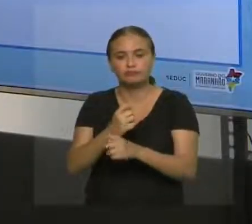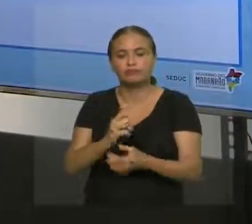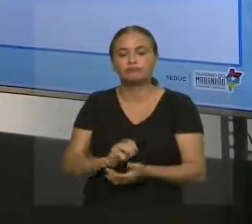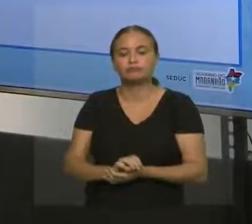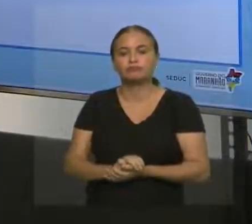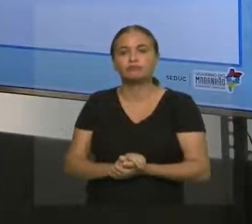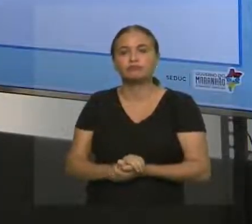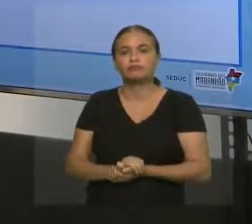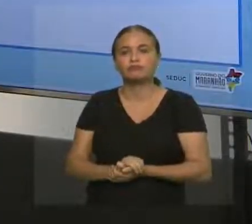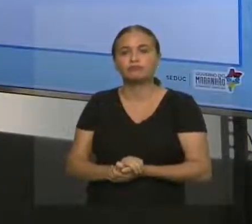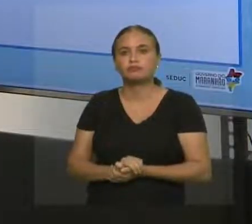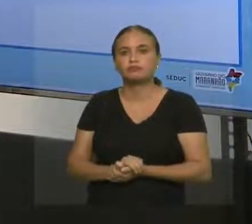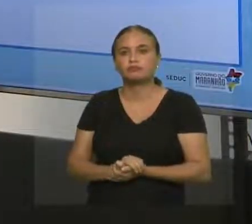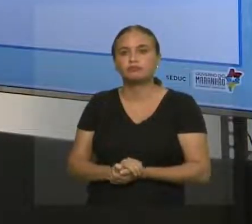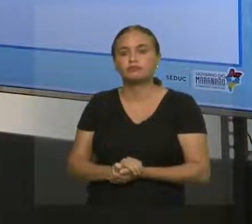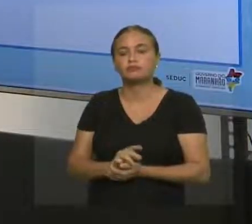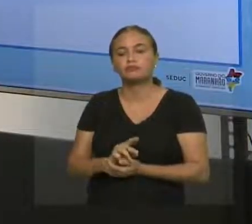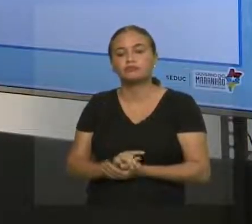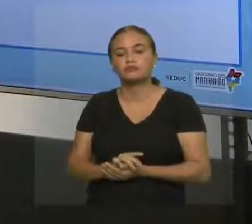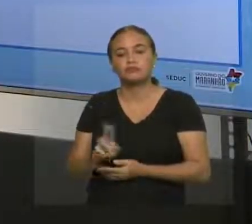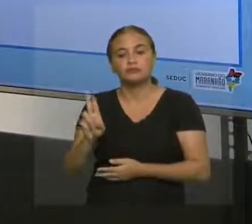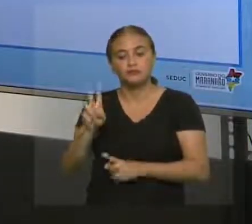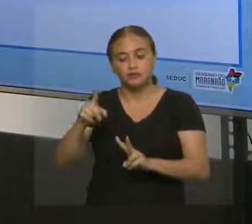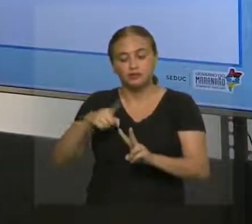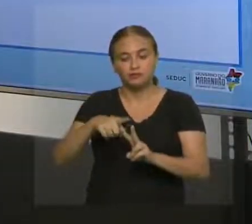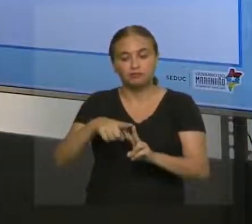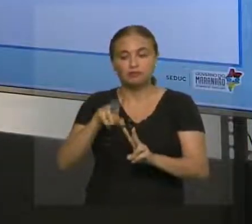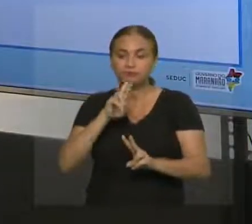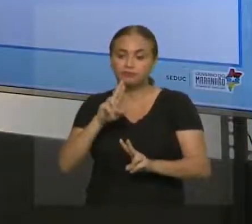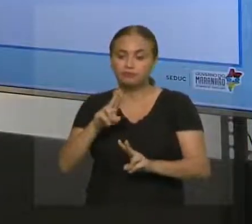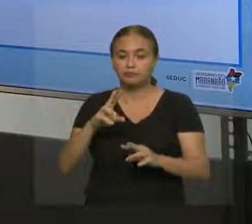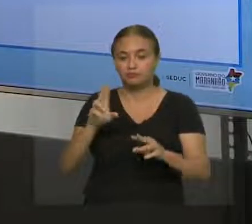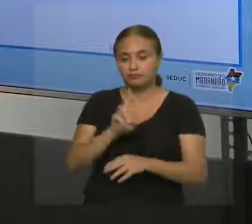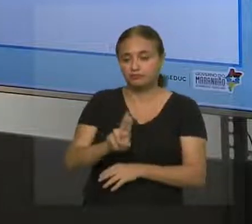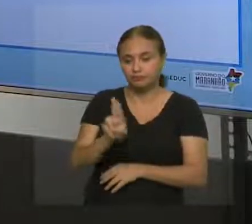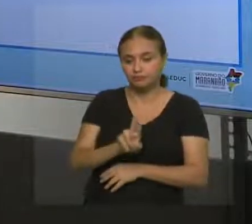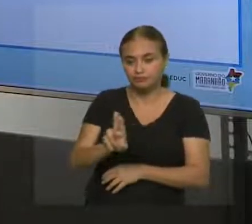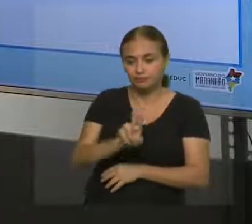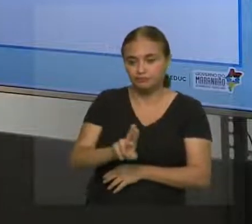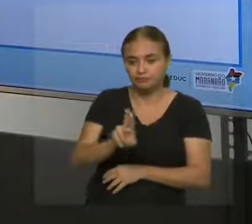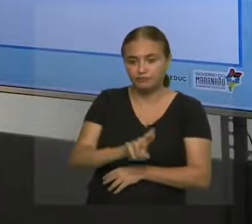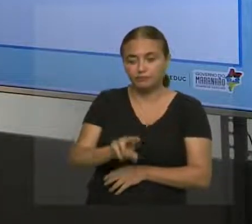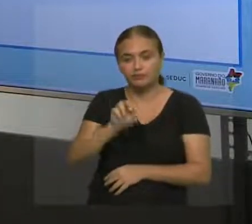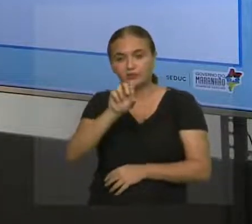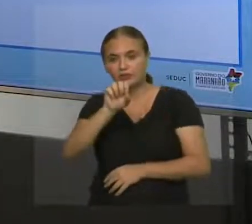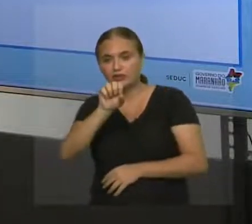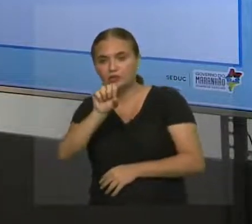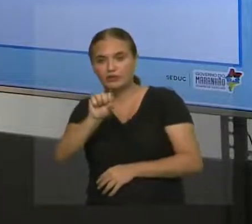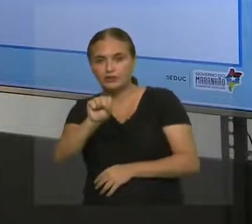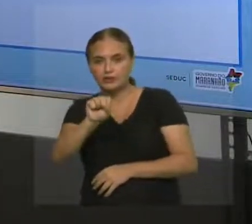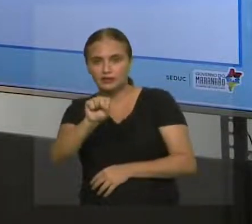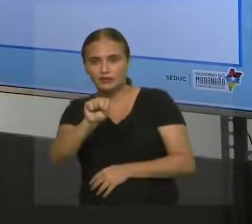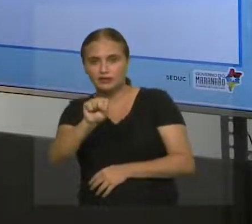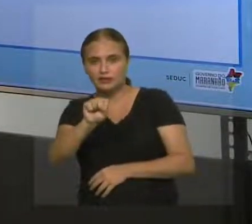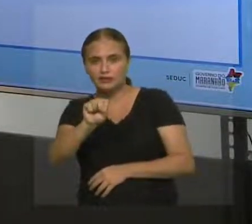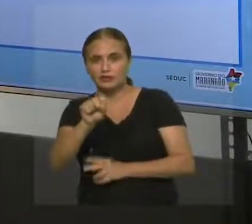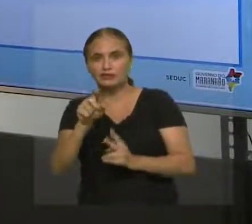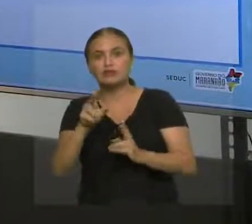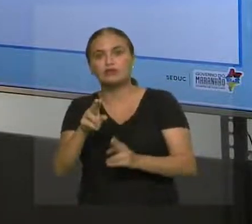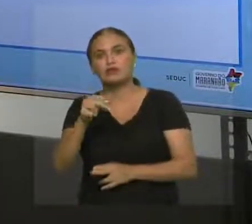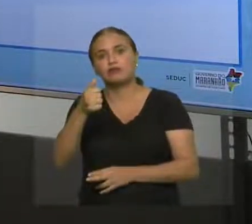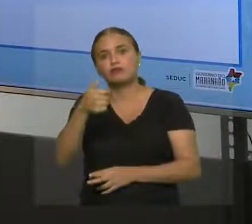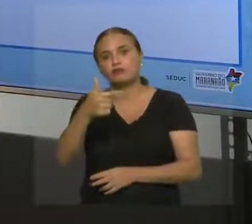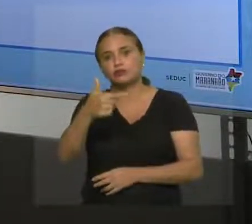eu quero calcular uma hipotenusa que está sendo o meu vetor resultante e vou aplicar S2, 12 ao quadrado mais 5 ao quadrado, 144